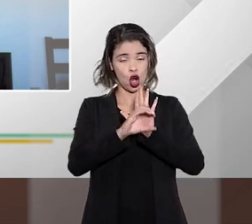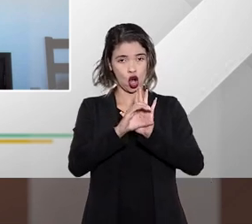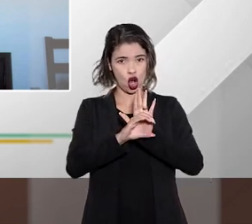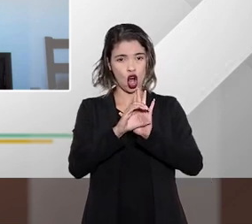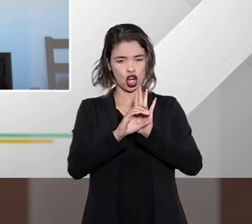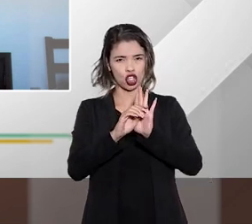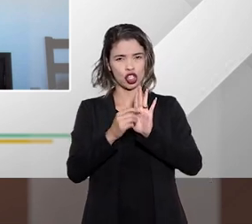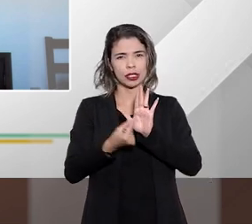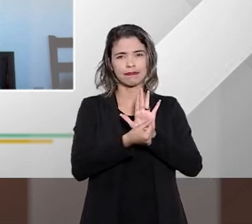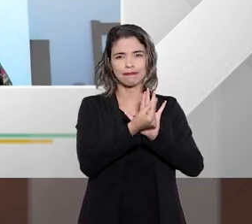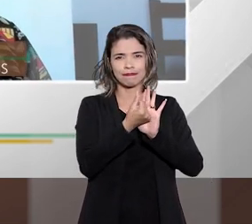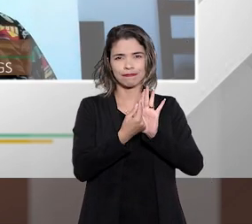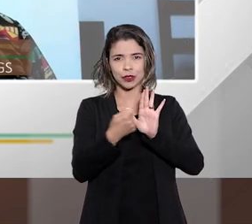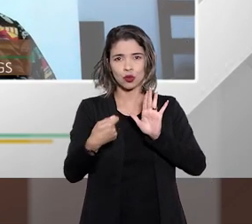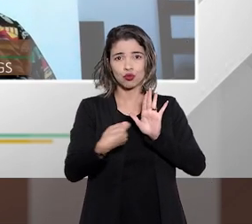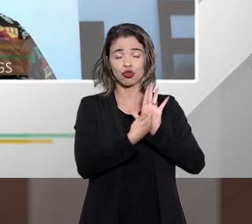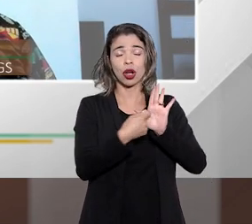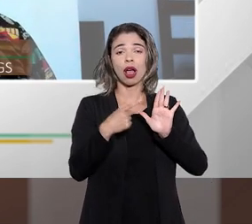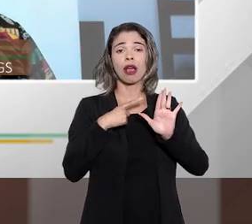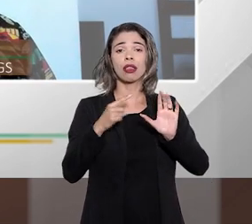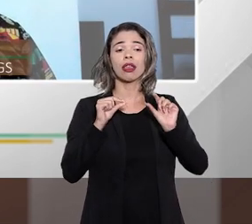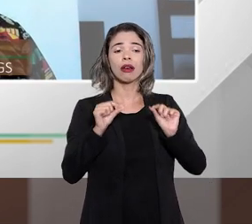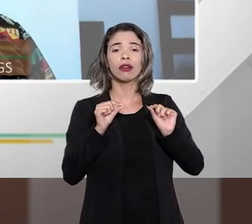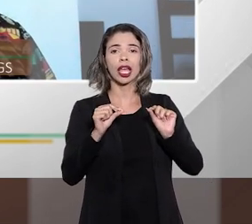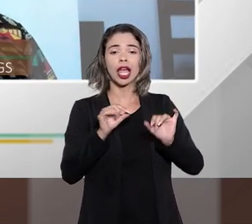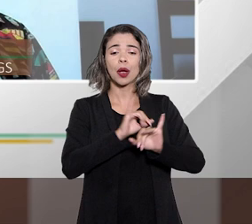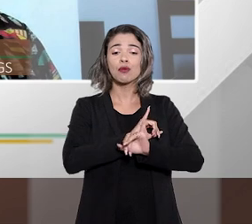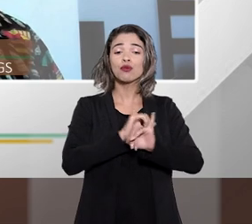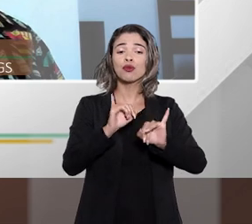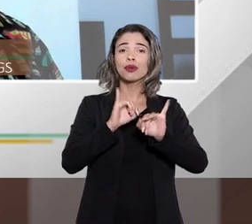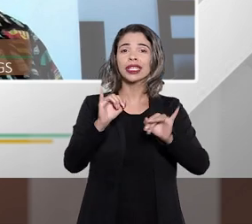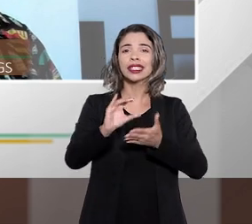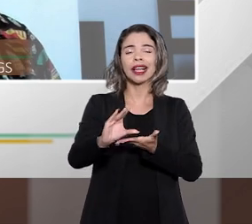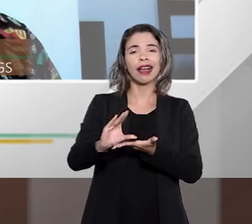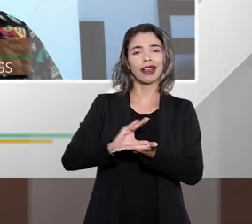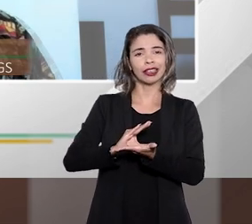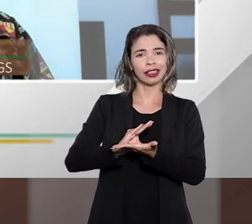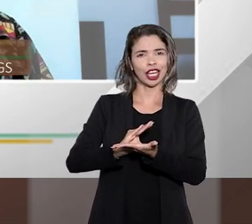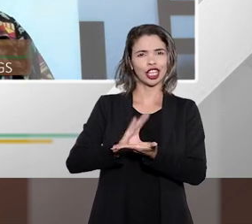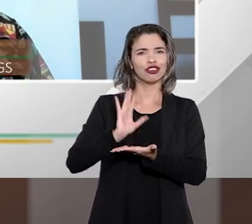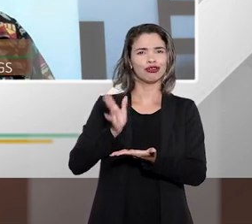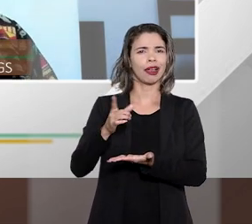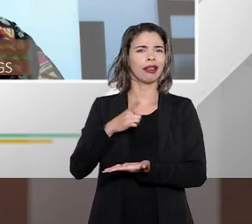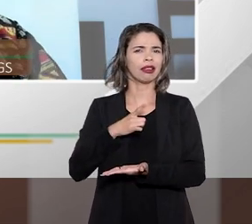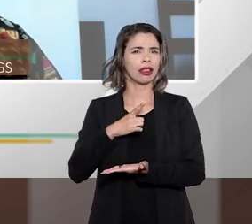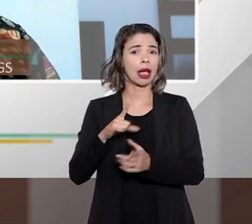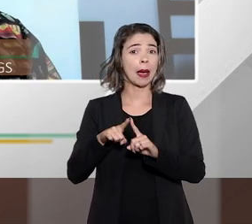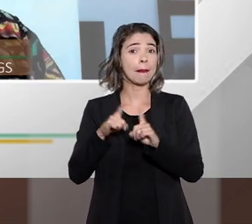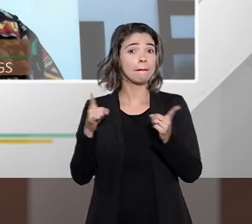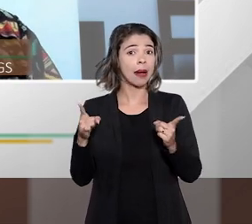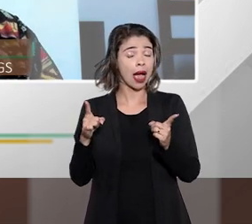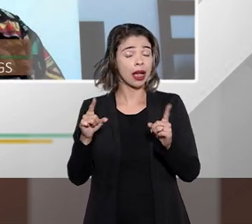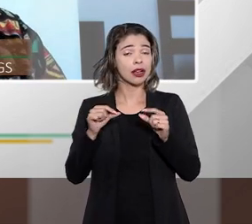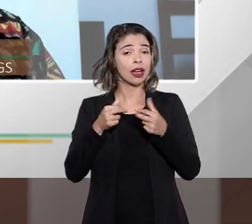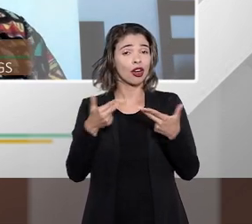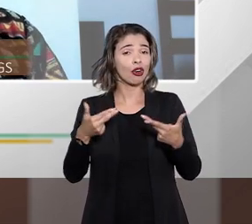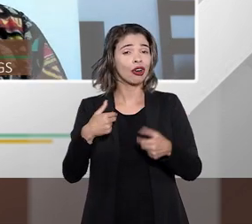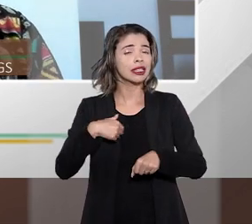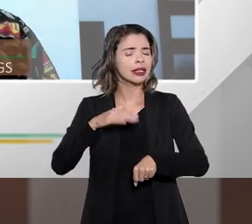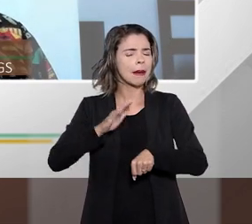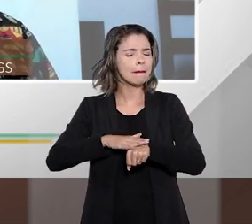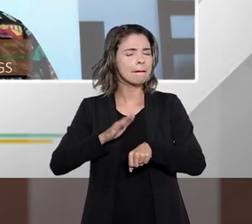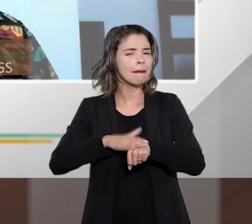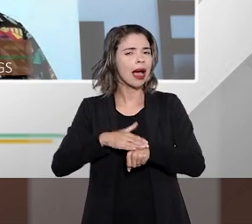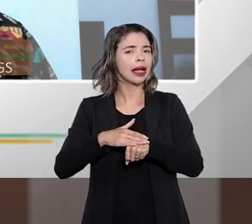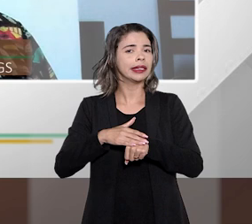consumidor foi uma das primeiras normativas sobre a publicidade do crédito e uma das irresponsabilidades mais